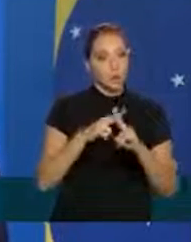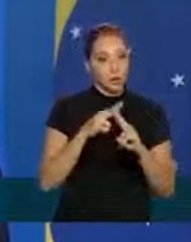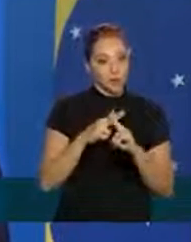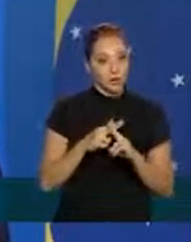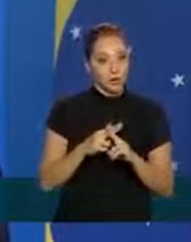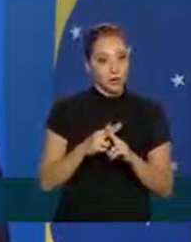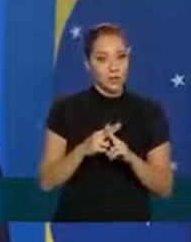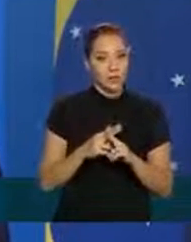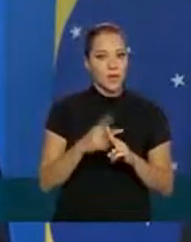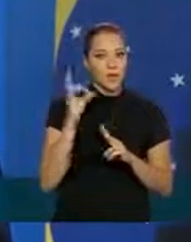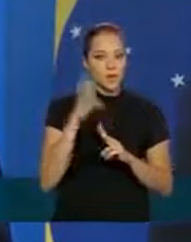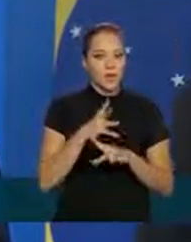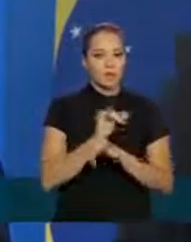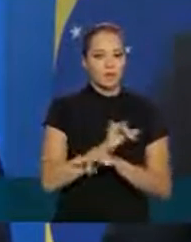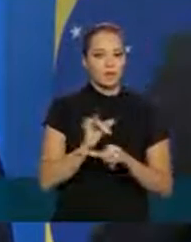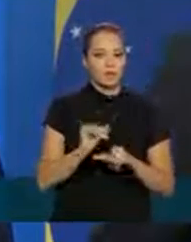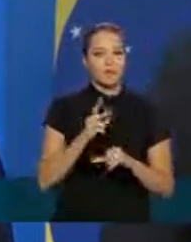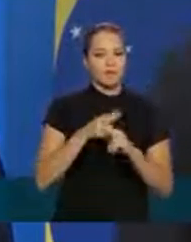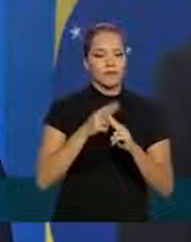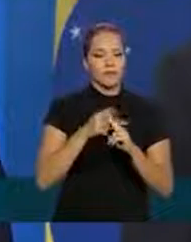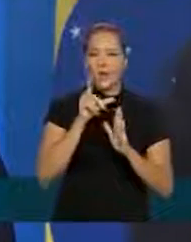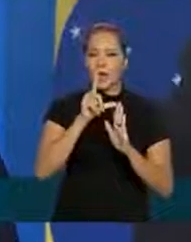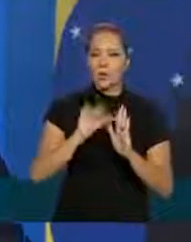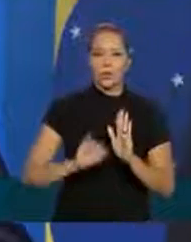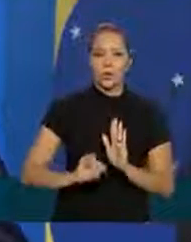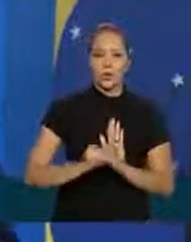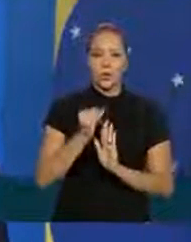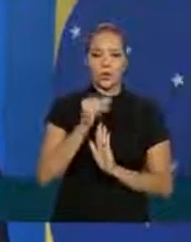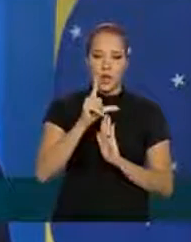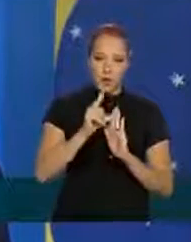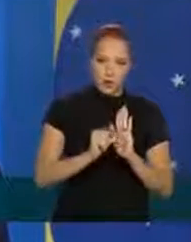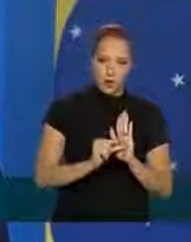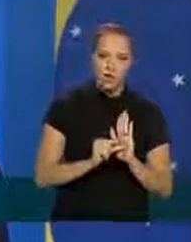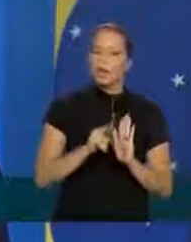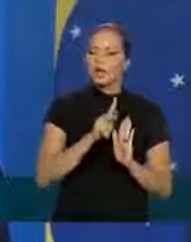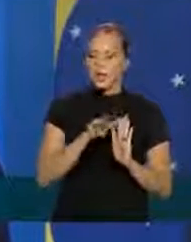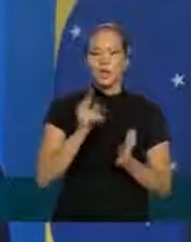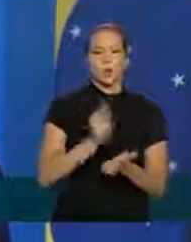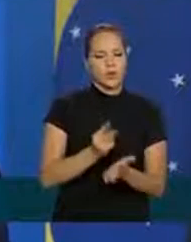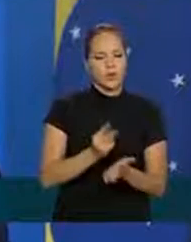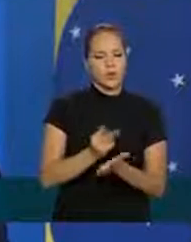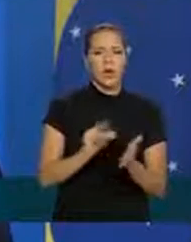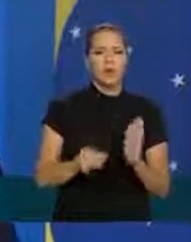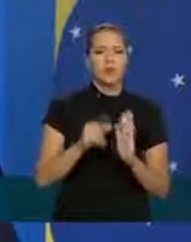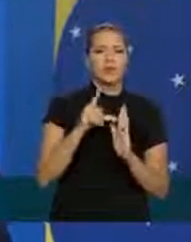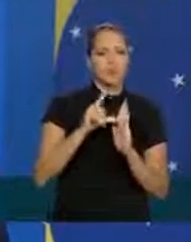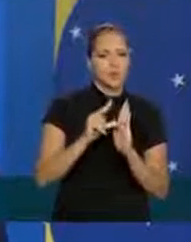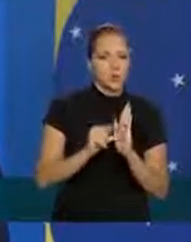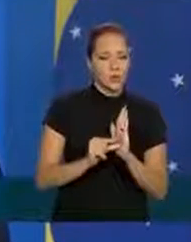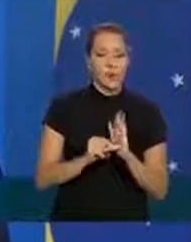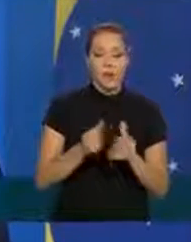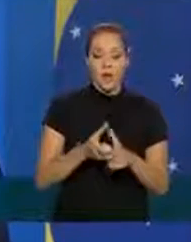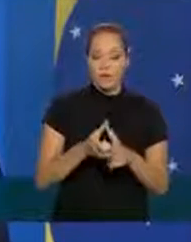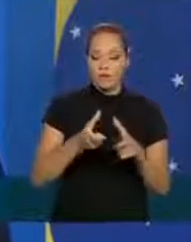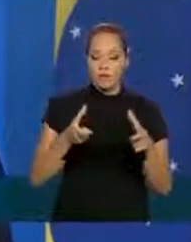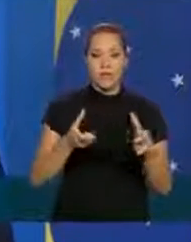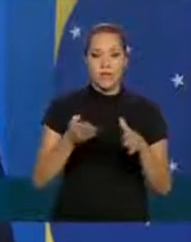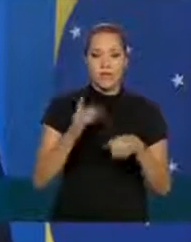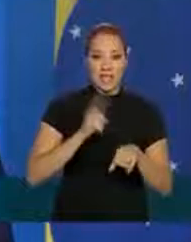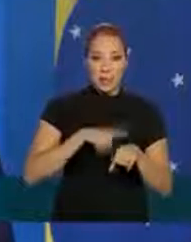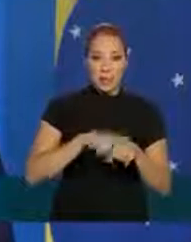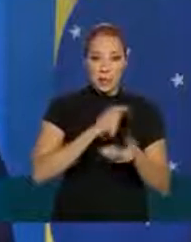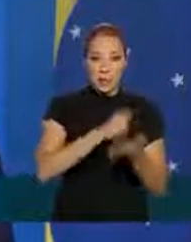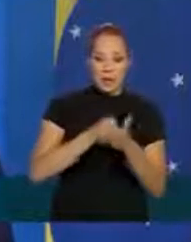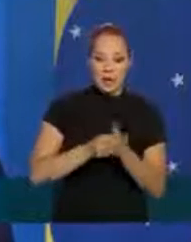para sumarizar estamos reduzindo os juros continuaremos a reduzir se for necessário ampliando prazos